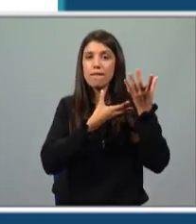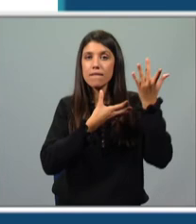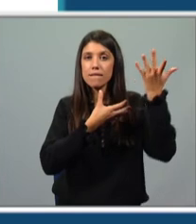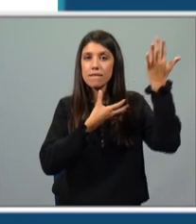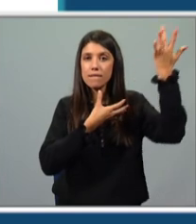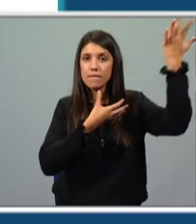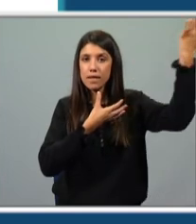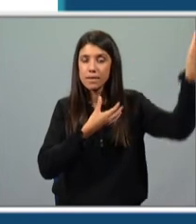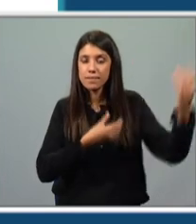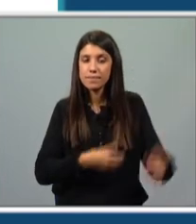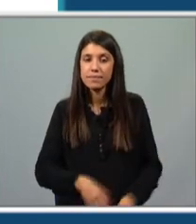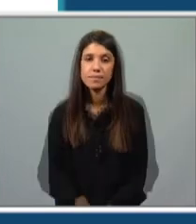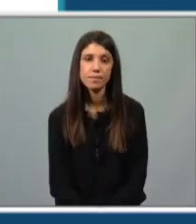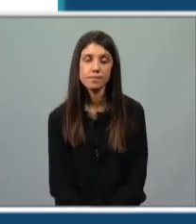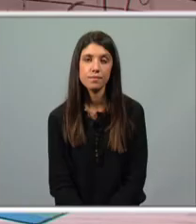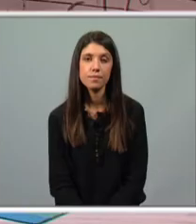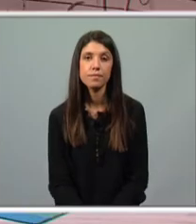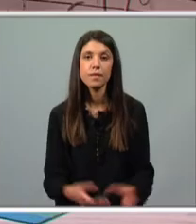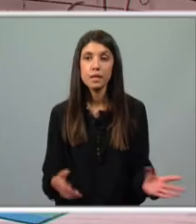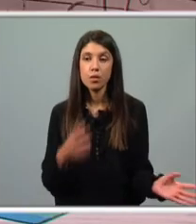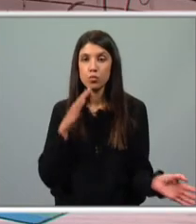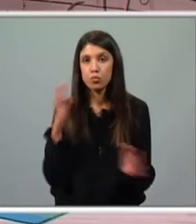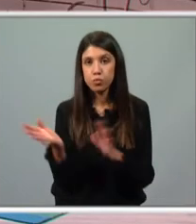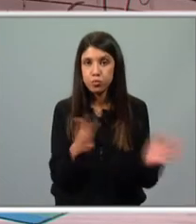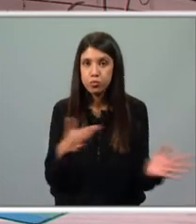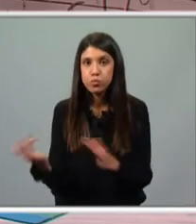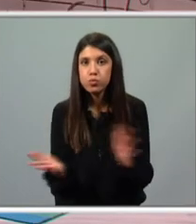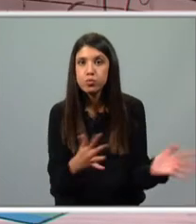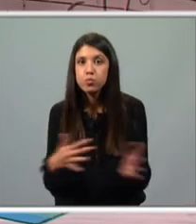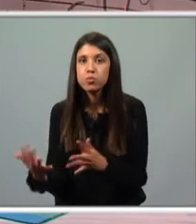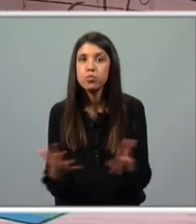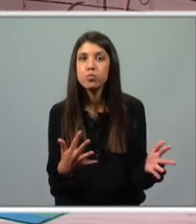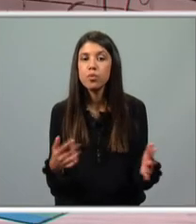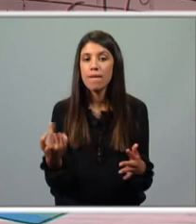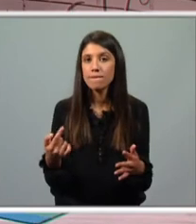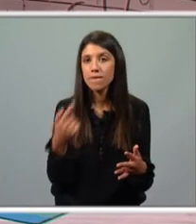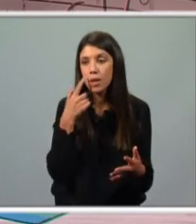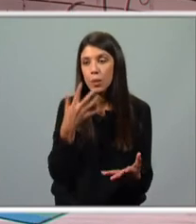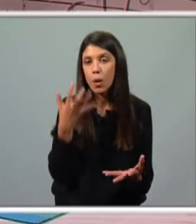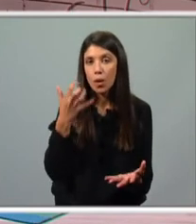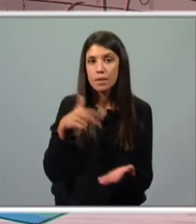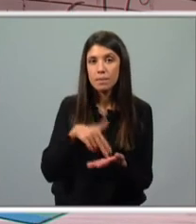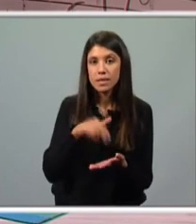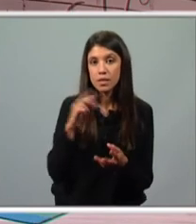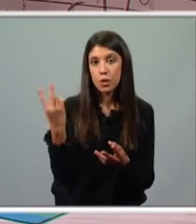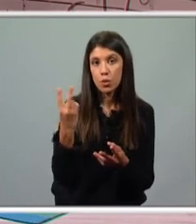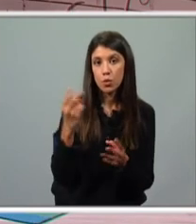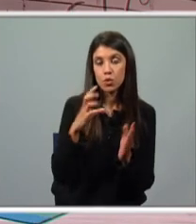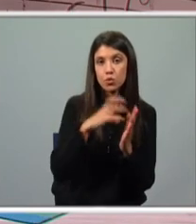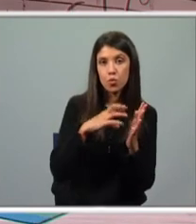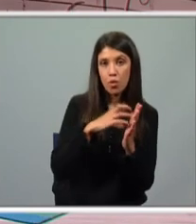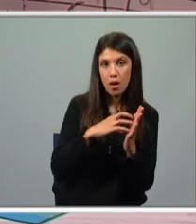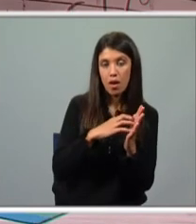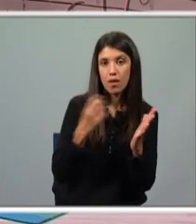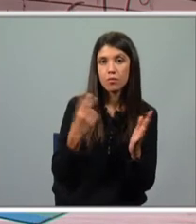direção do balão. Então, temos aqui o vento, a sua presença é evidente nestes dois quadros. E que